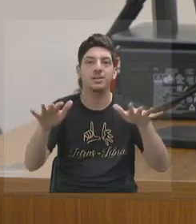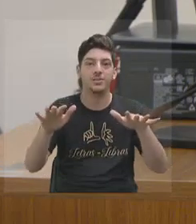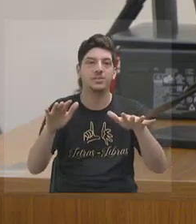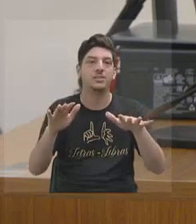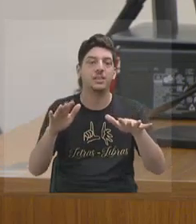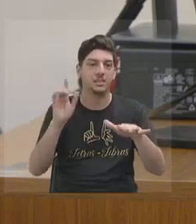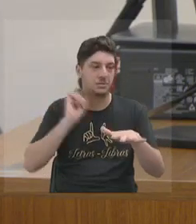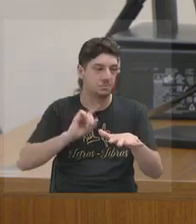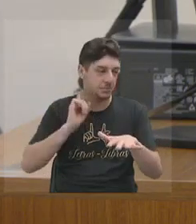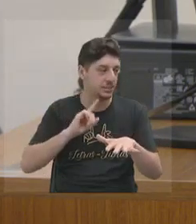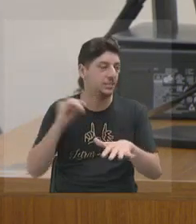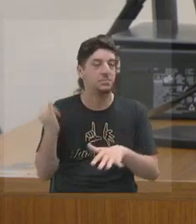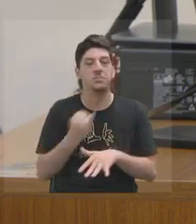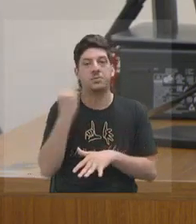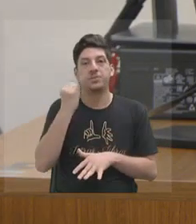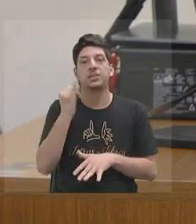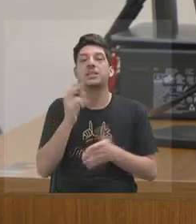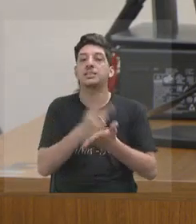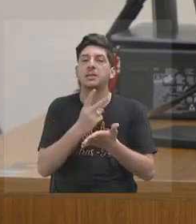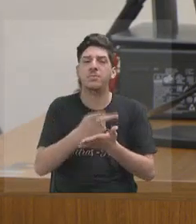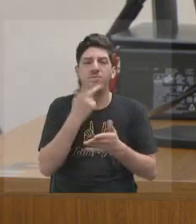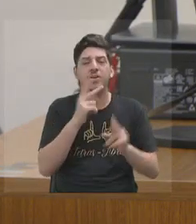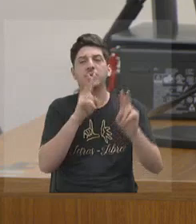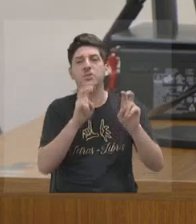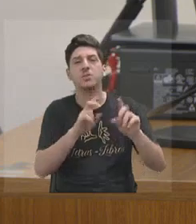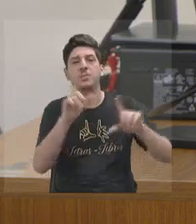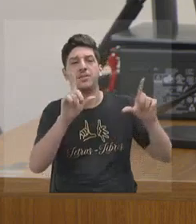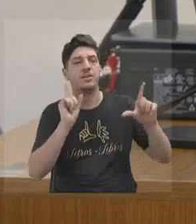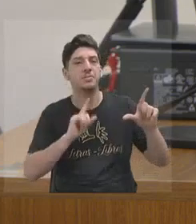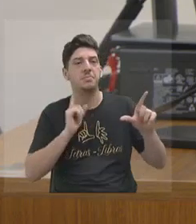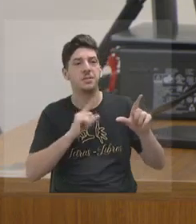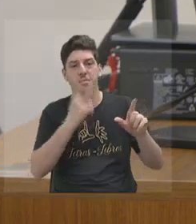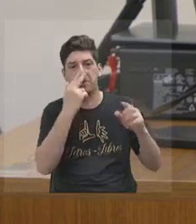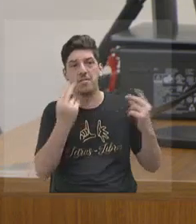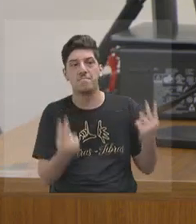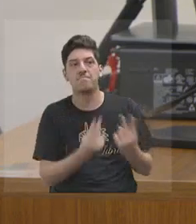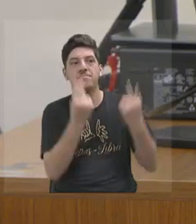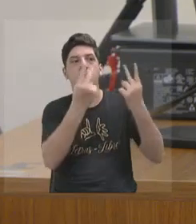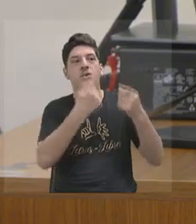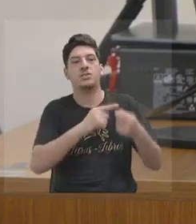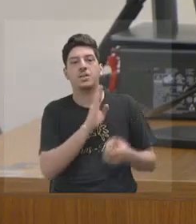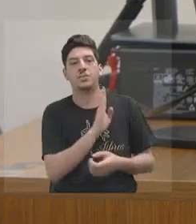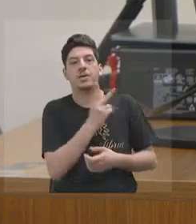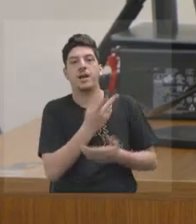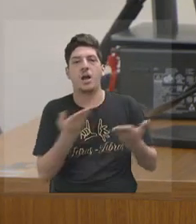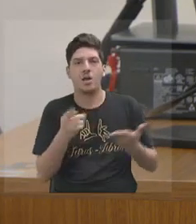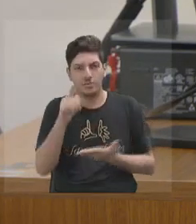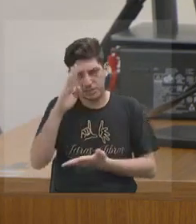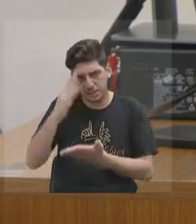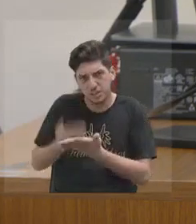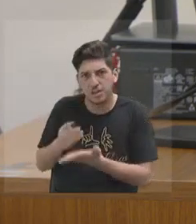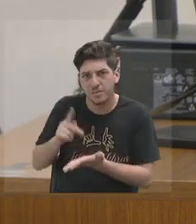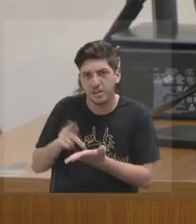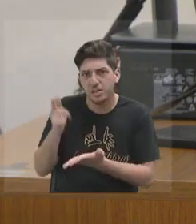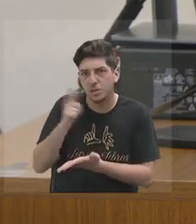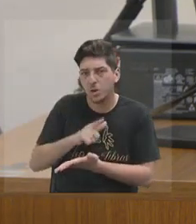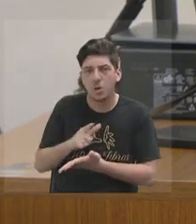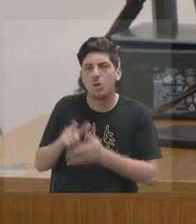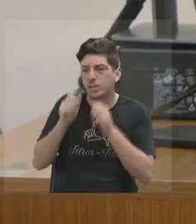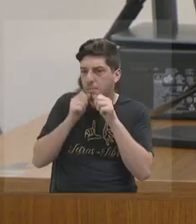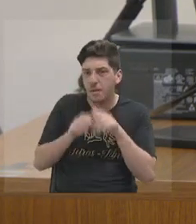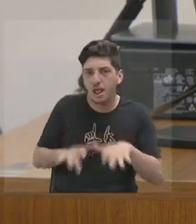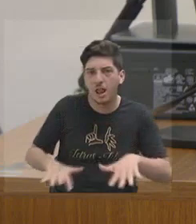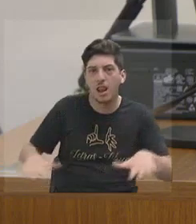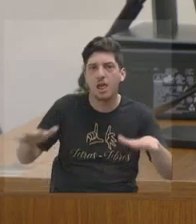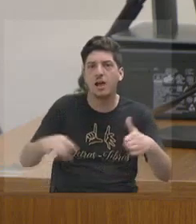e essa sempre foi uma fala em torno da Rede Minas, que ela sempre privilegiou o BH. Agora, você acredita que realmente vai conseguir, na prática, essa